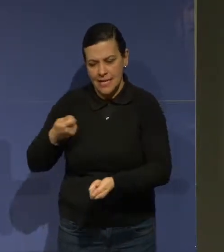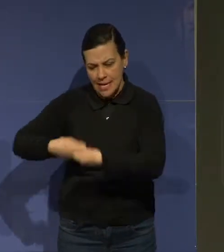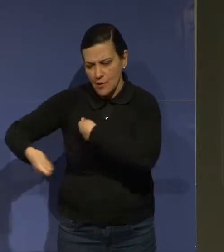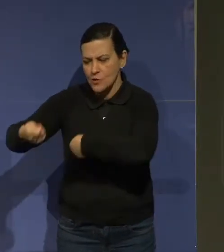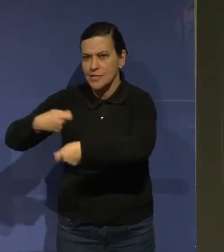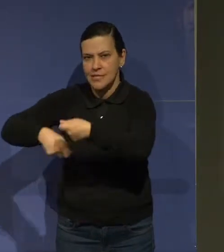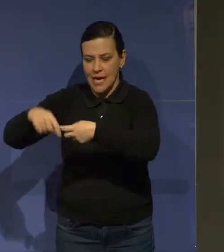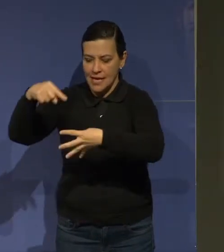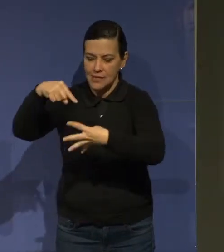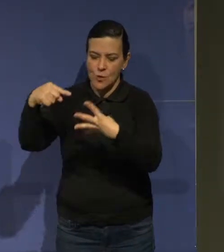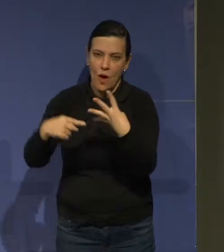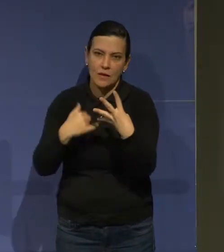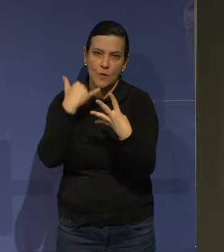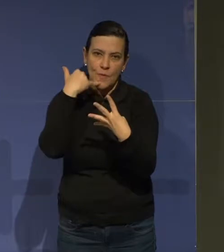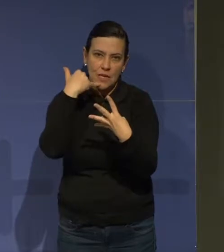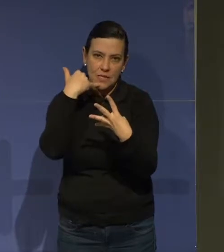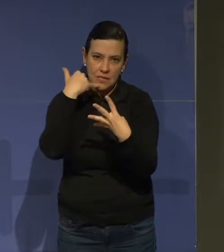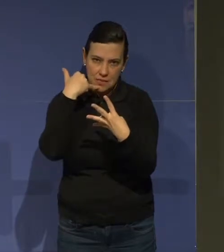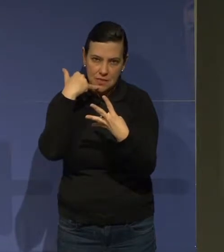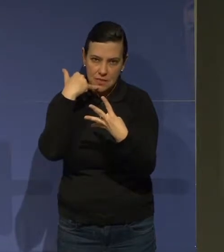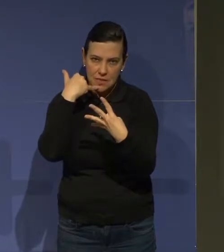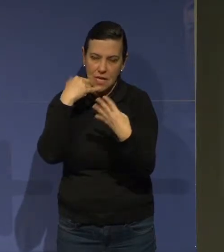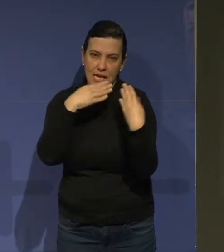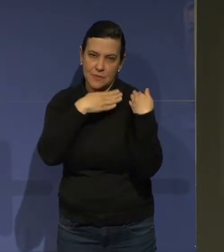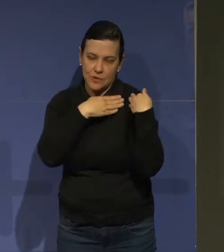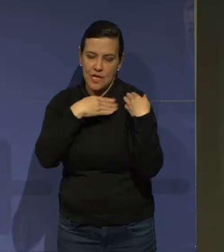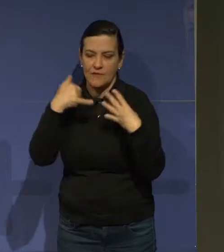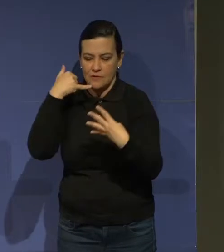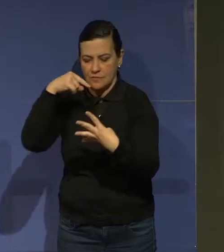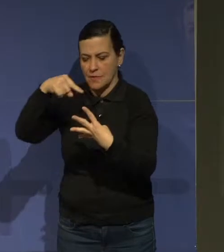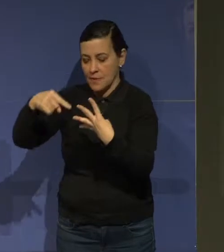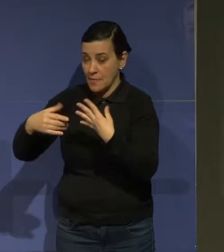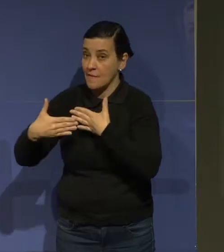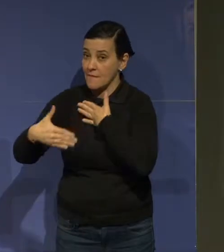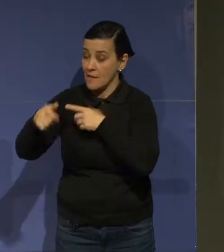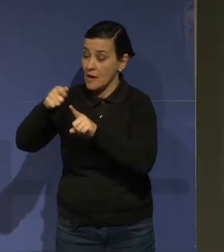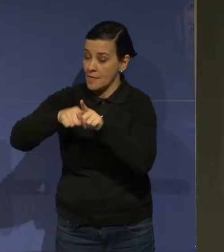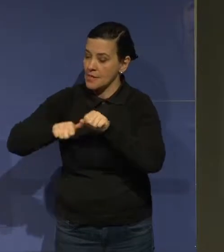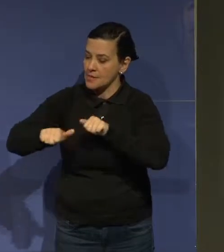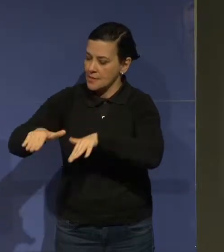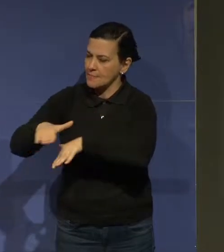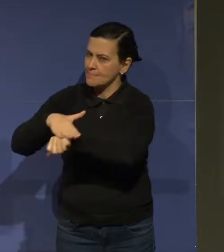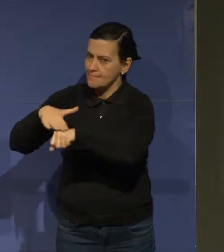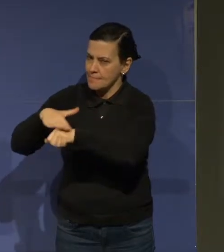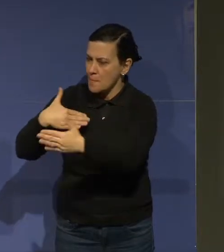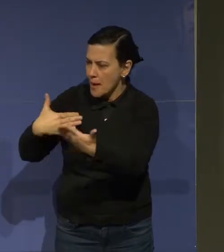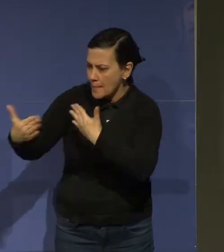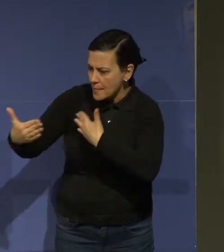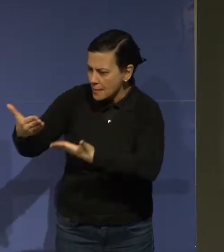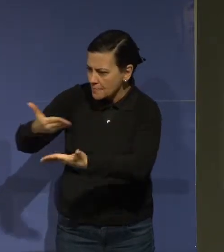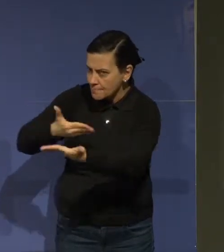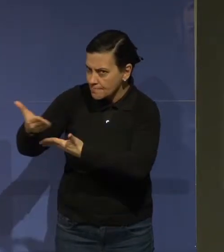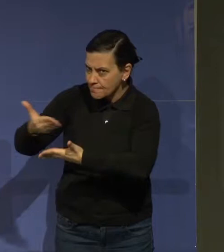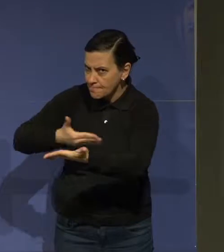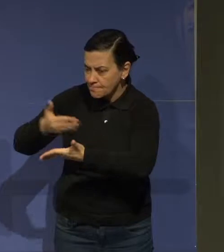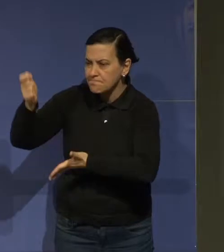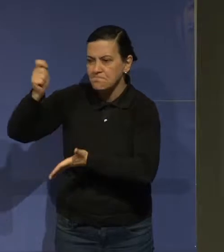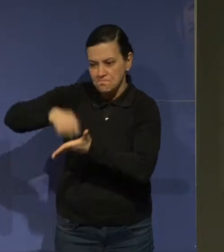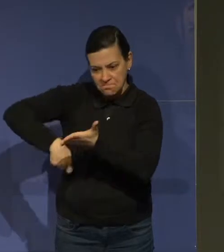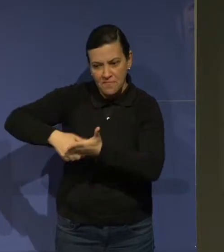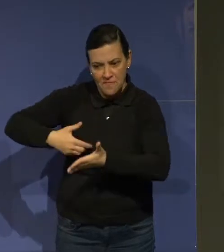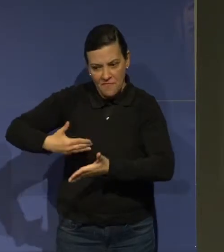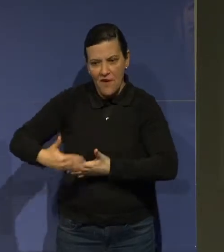operadoras de uma vez só. Então, estamos lançando isso agora em setembro. Orgulhosos. Então, o CIL vai crescer bastante.